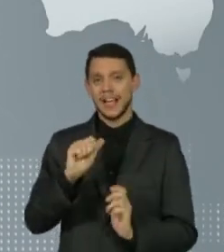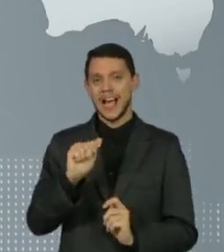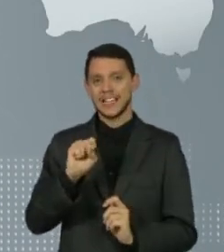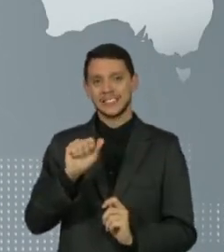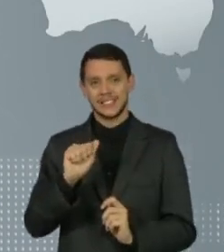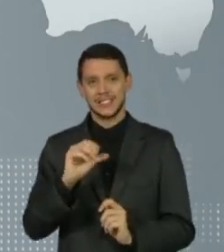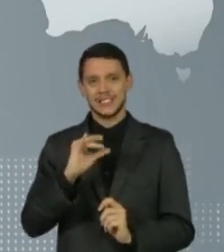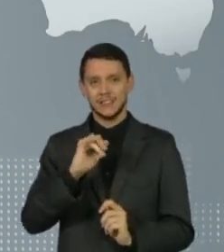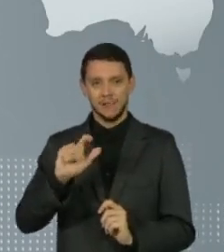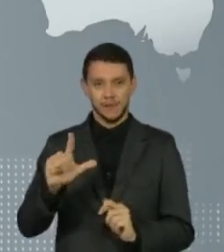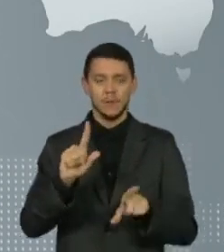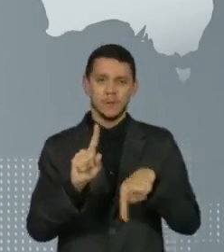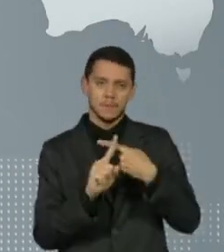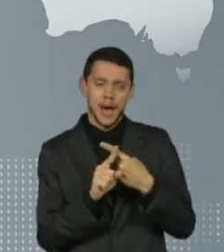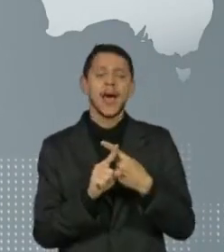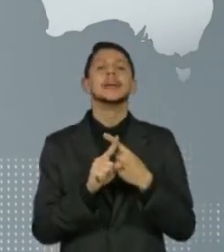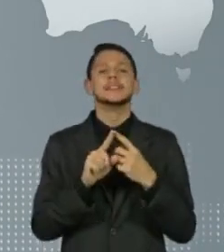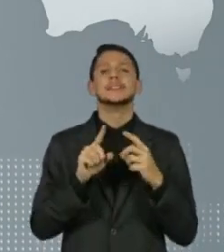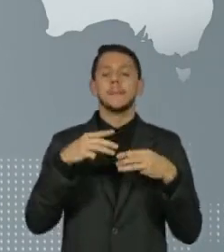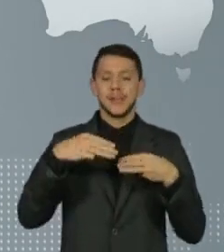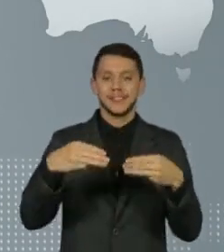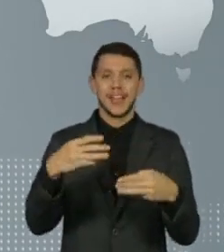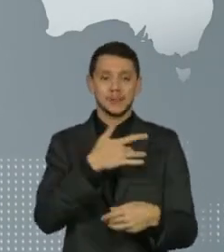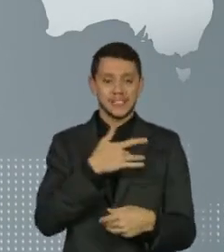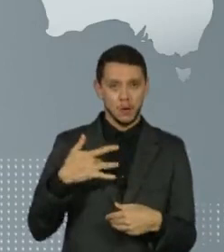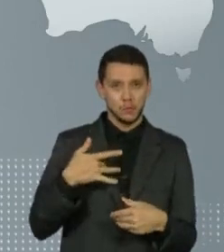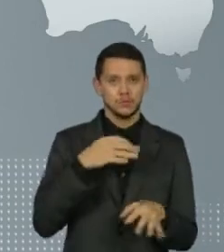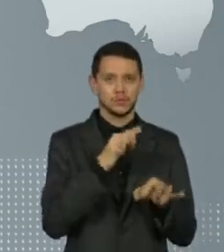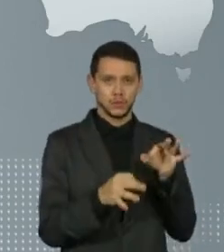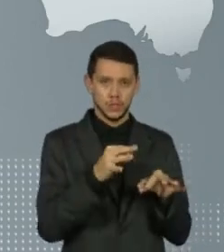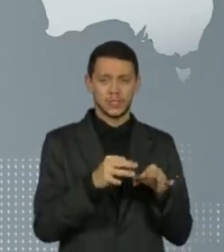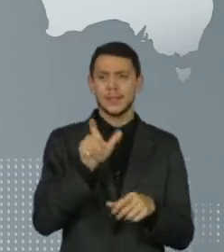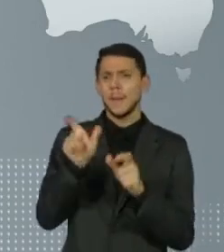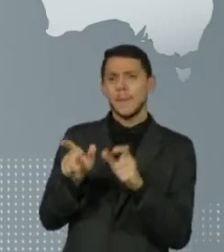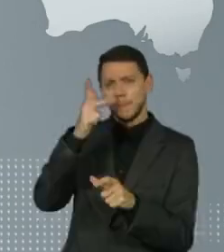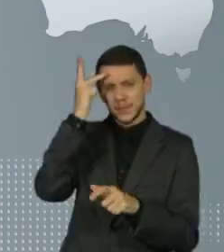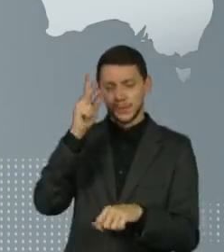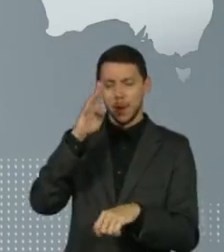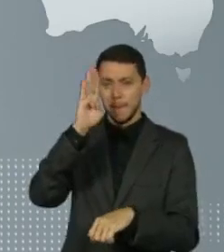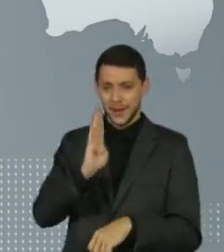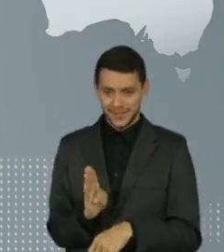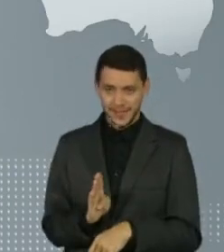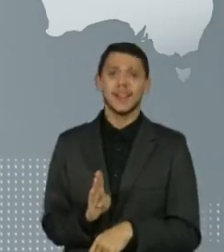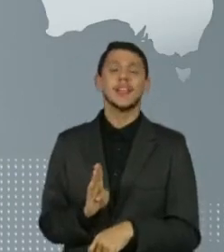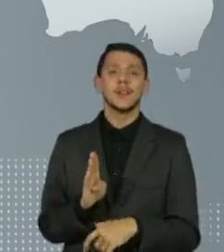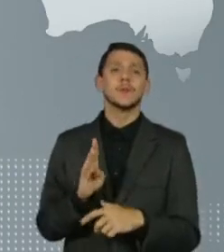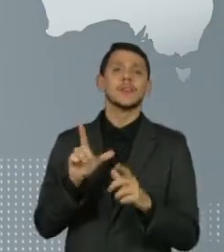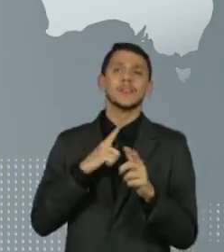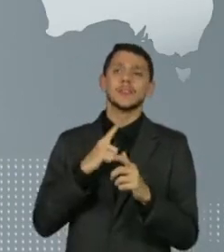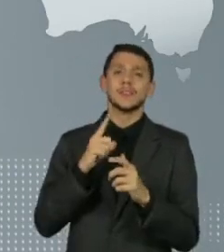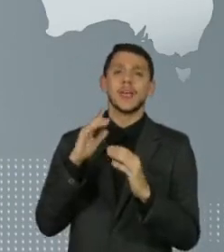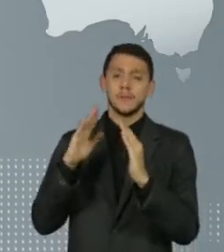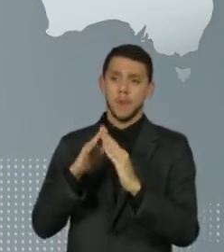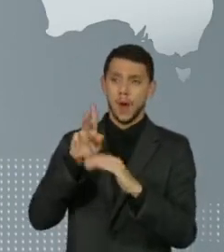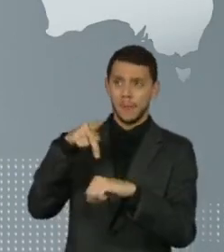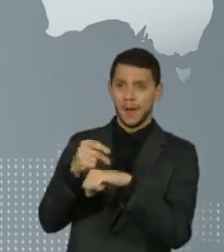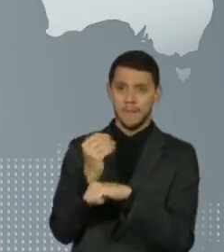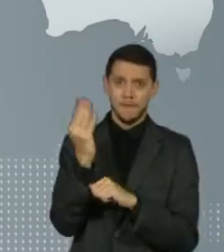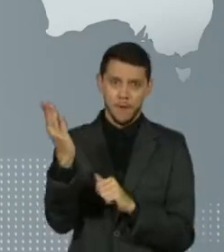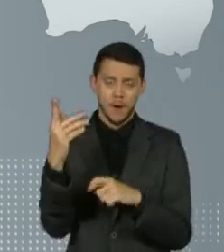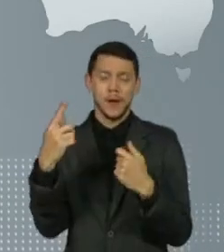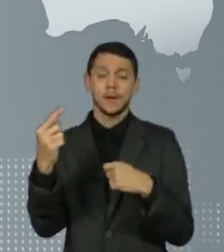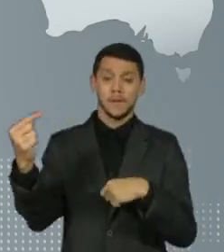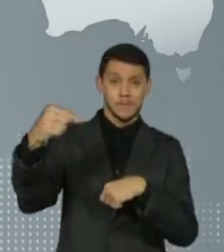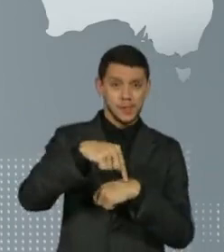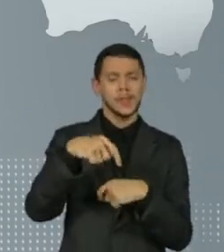Ministérios da Saúde e Justiça. Brasileiros e estrangeiros residentes que voltarem dos países com restrições devem